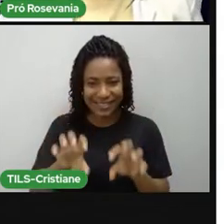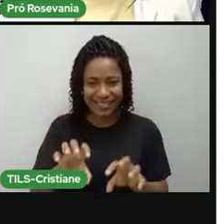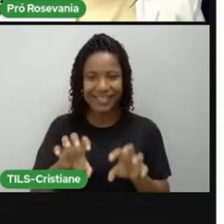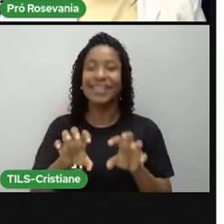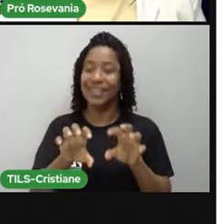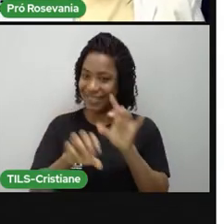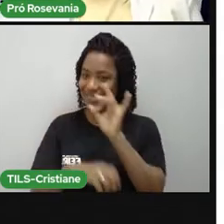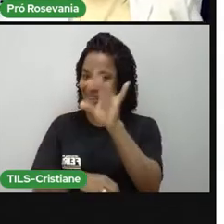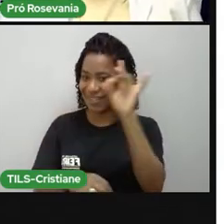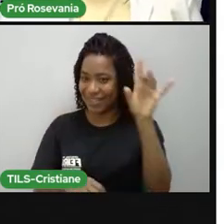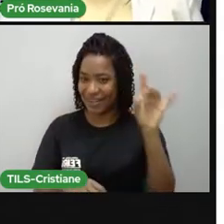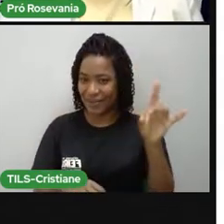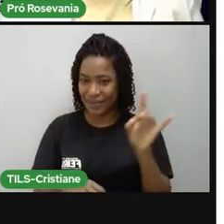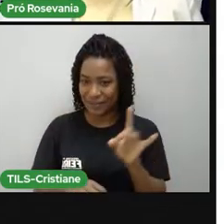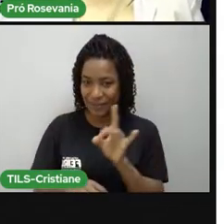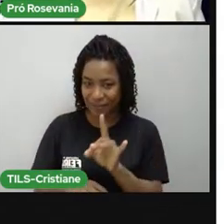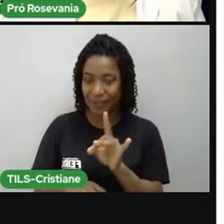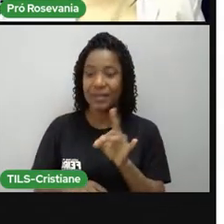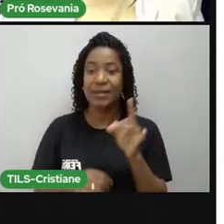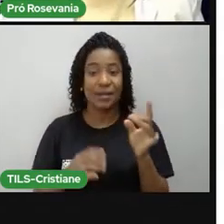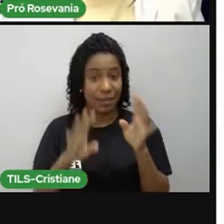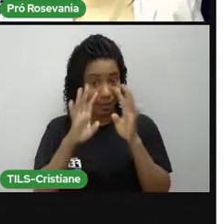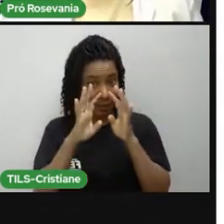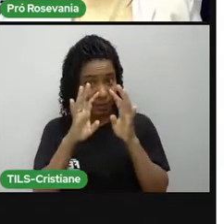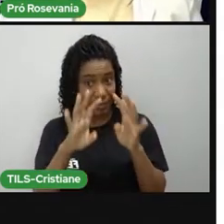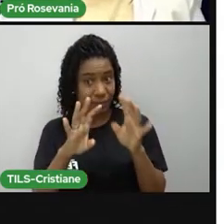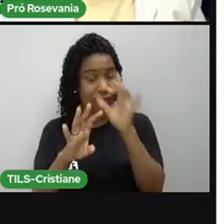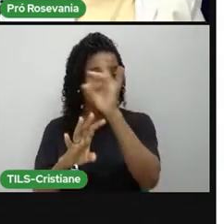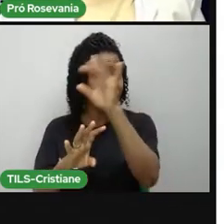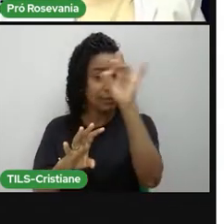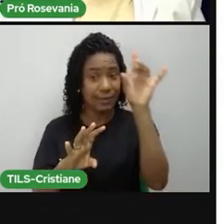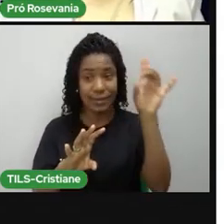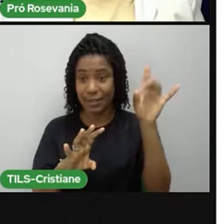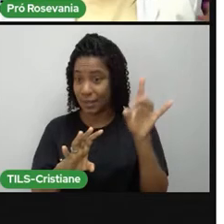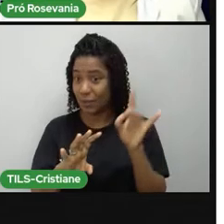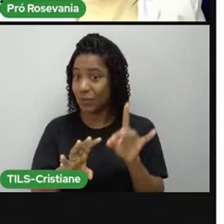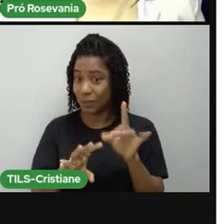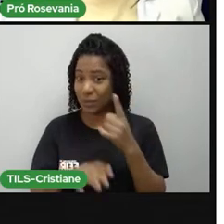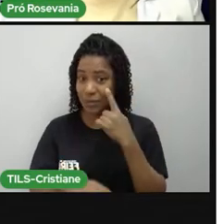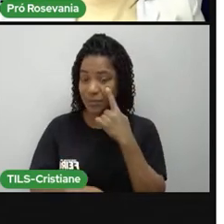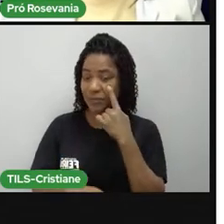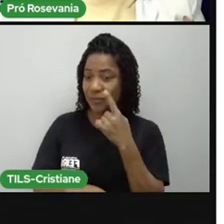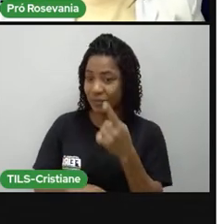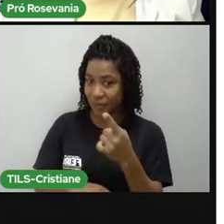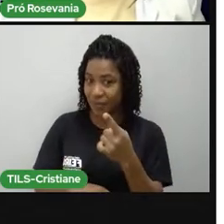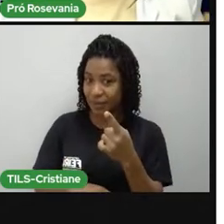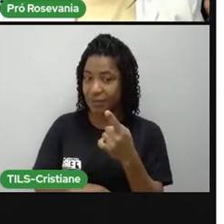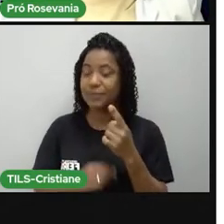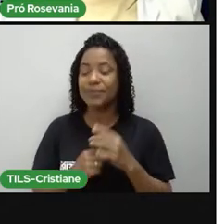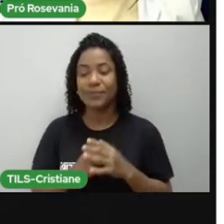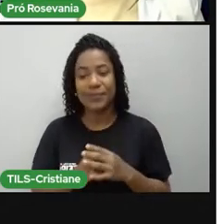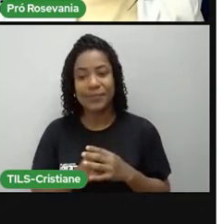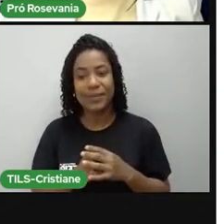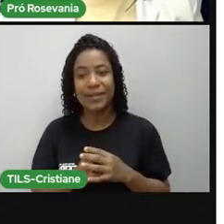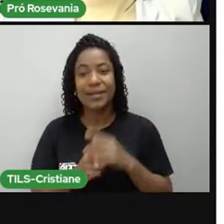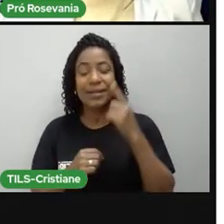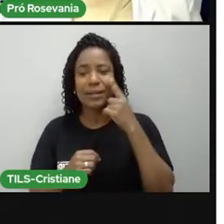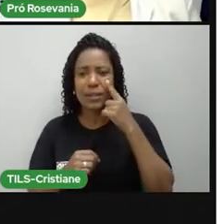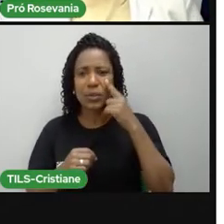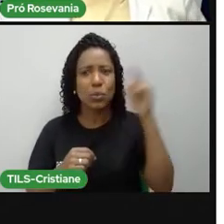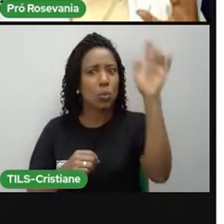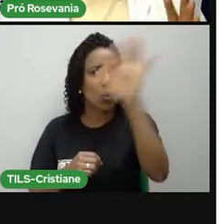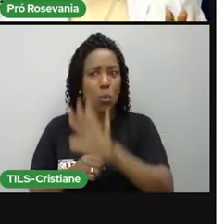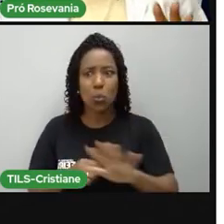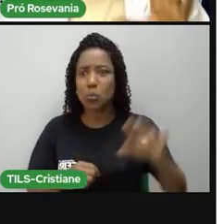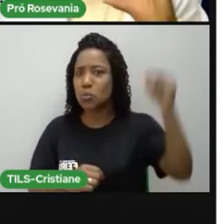paisagens. Então, eu chamei atenção de algumas coisas que, se vocês forem mesmo ao pé da letra, ela se espalha pelo Nordeste